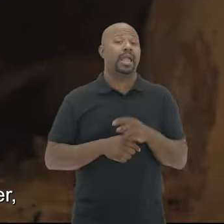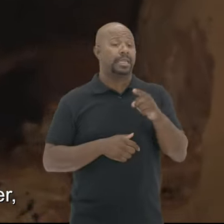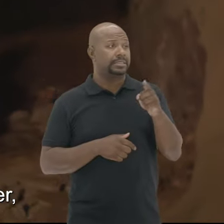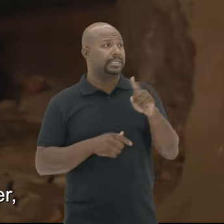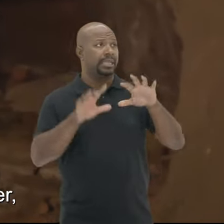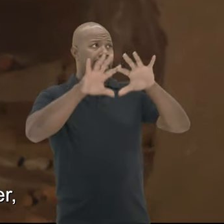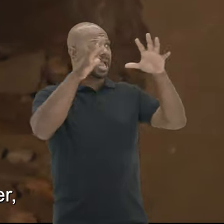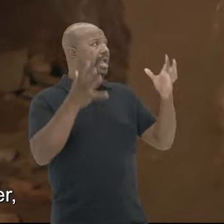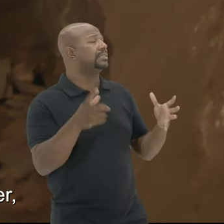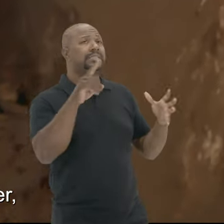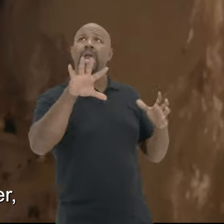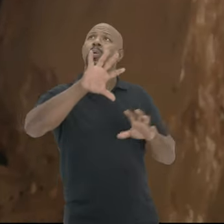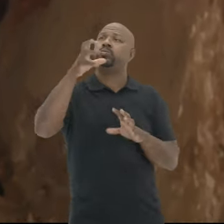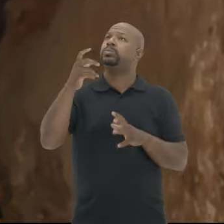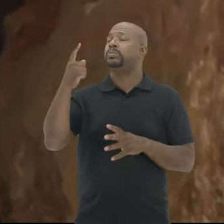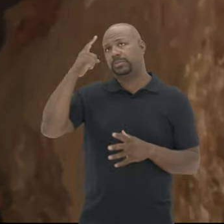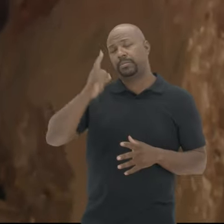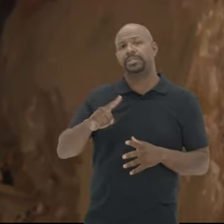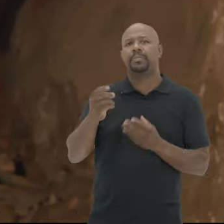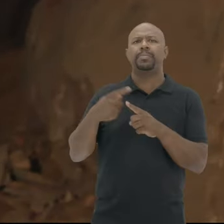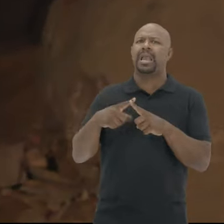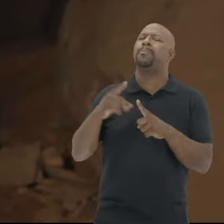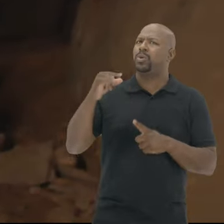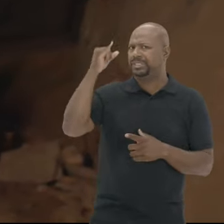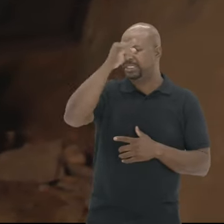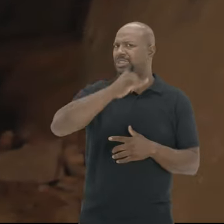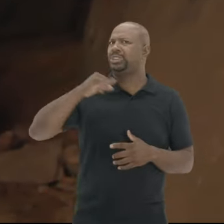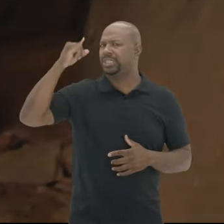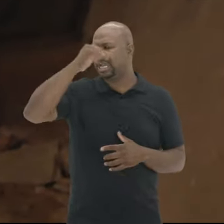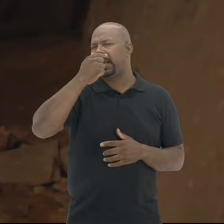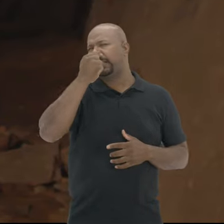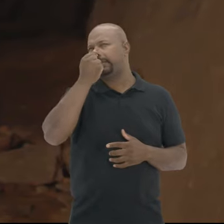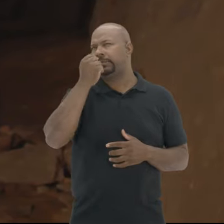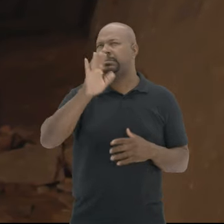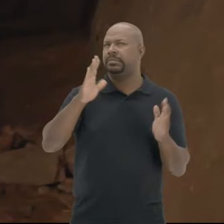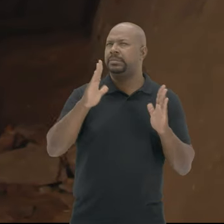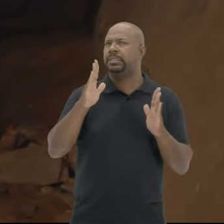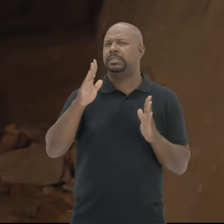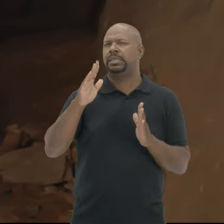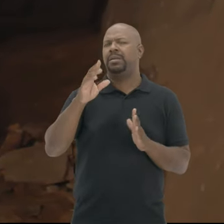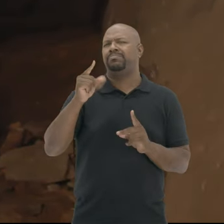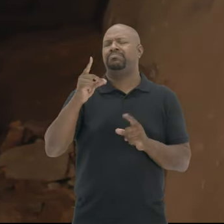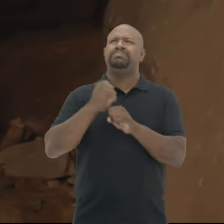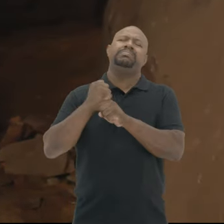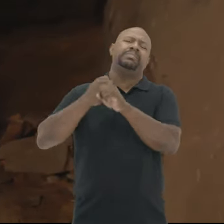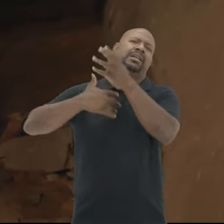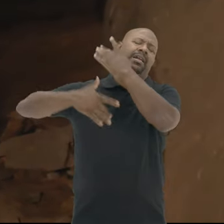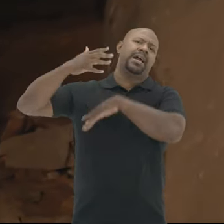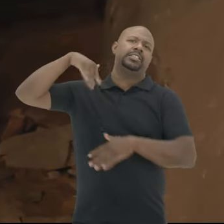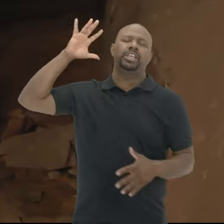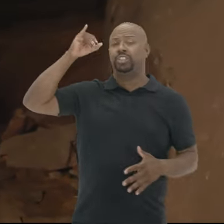Essa gruta aqui Não temos como saber A formação dela Ela é muito antiga Ela vai remontar As eras geológicas Mais